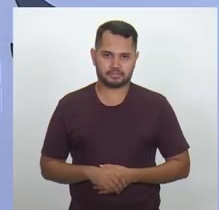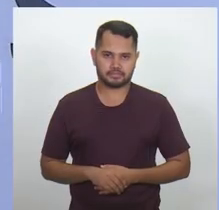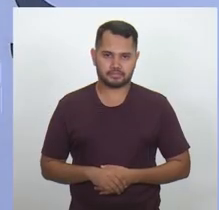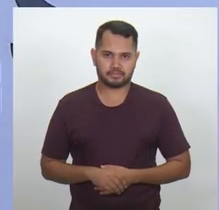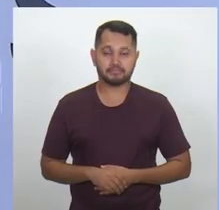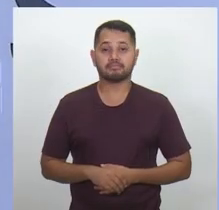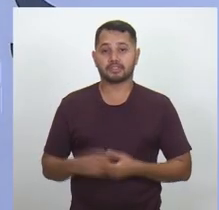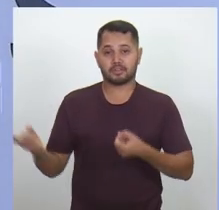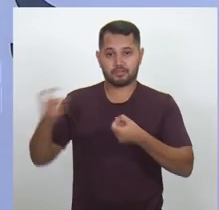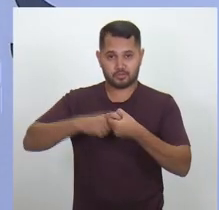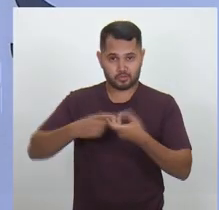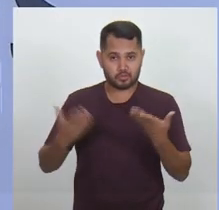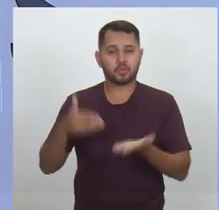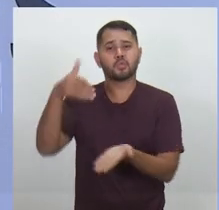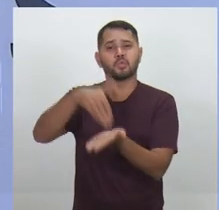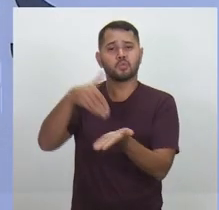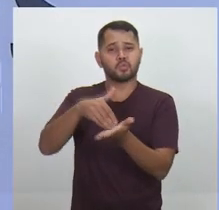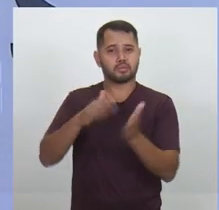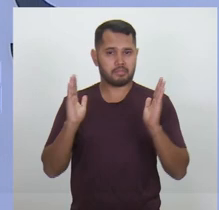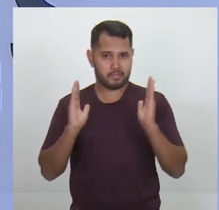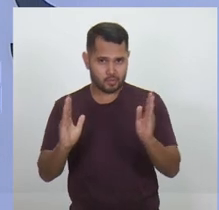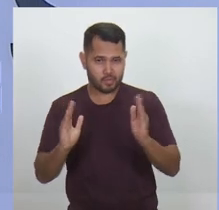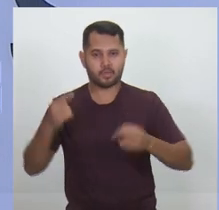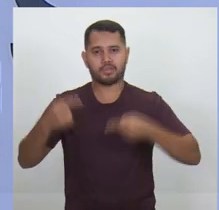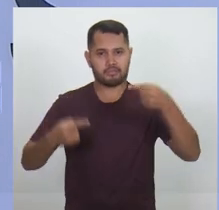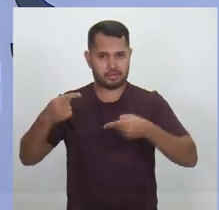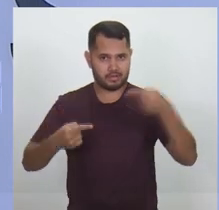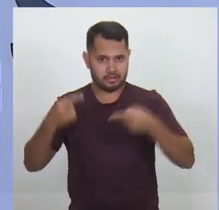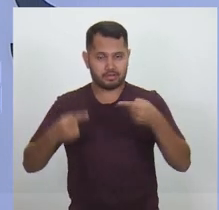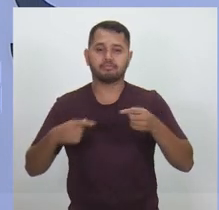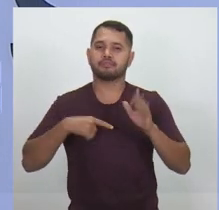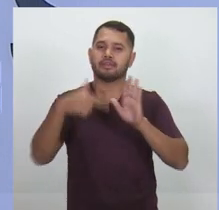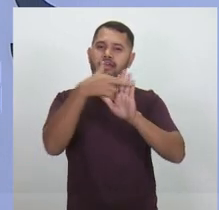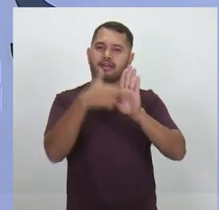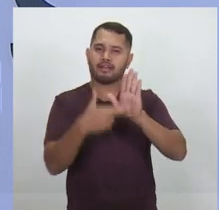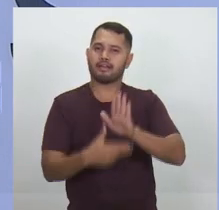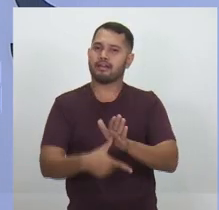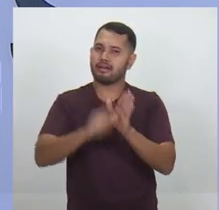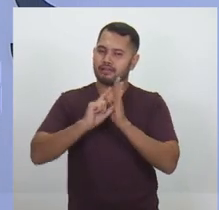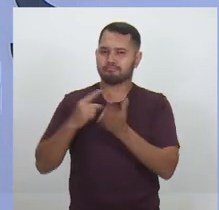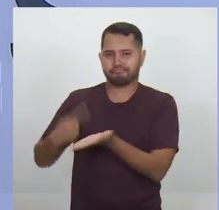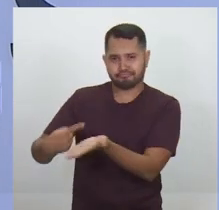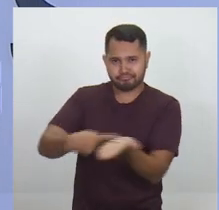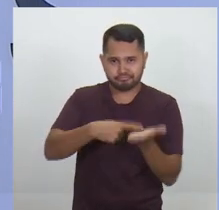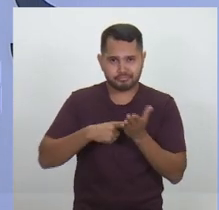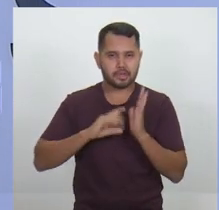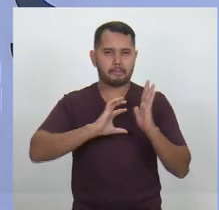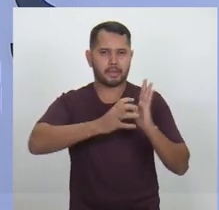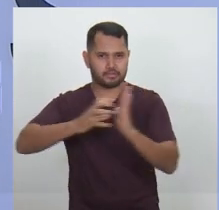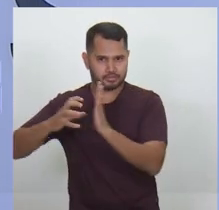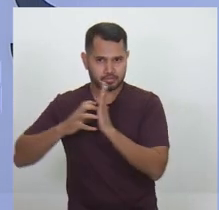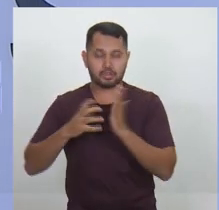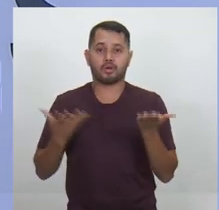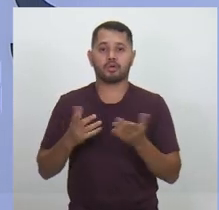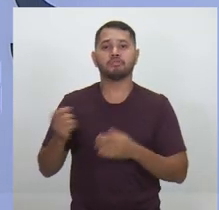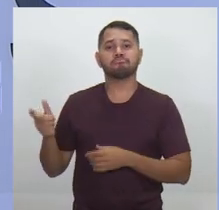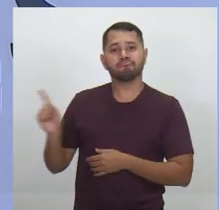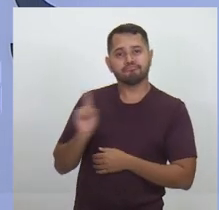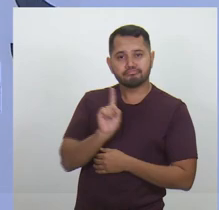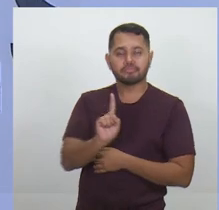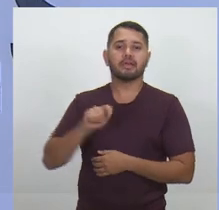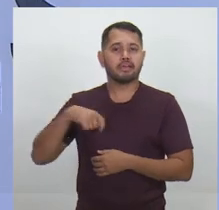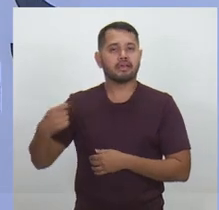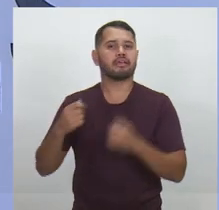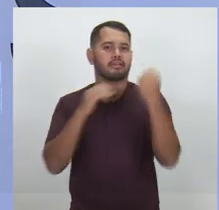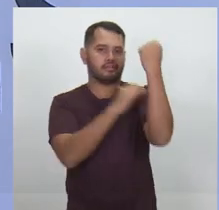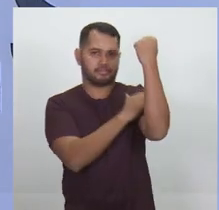Nós voltamos agora com o último bloco do debate. Pelas regras definidas em acordo com todos os partidos, agora seria a vez de sabatinar o